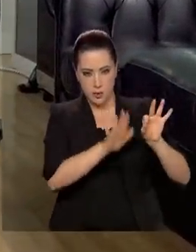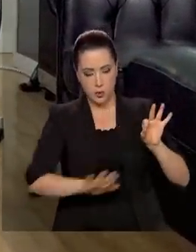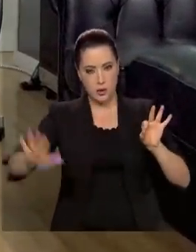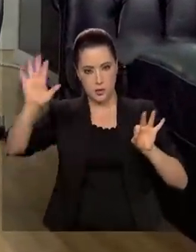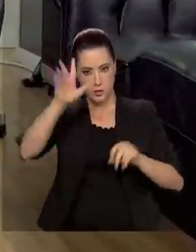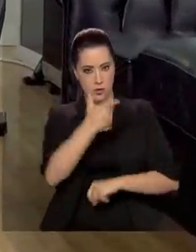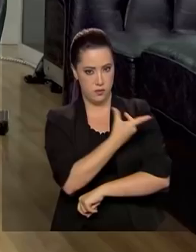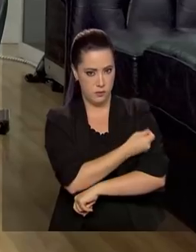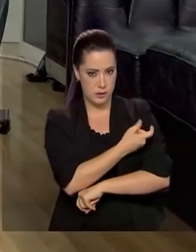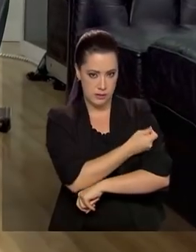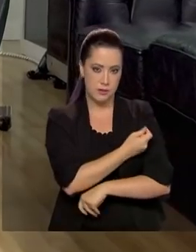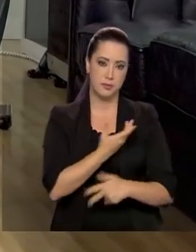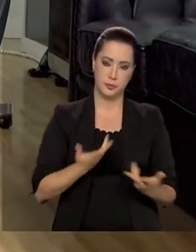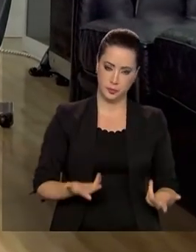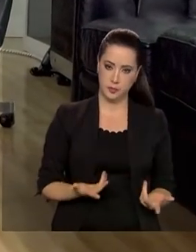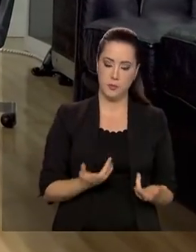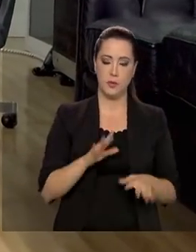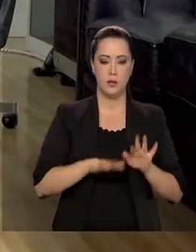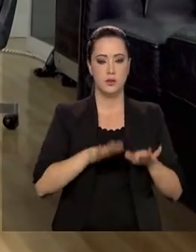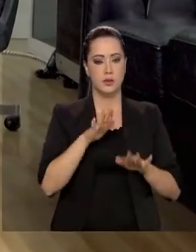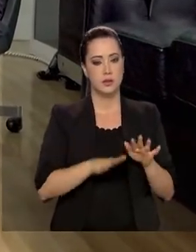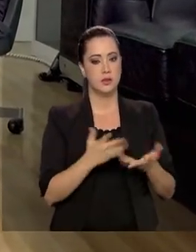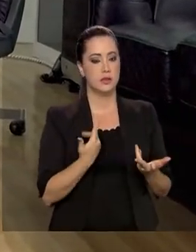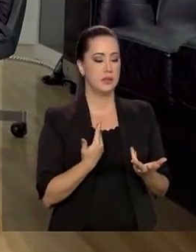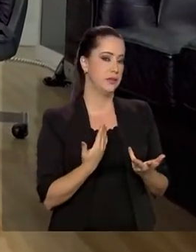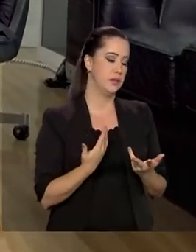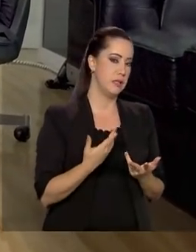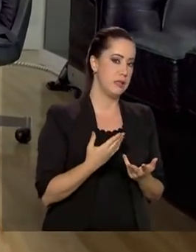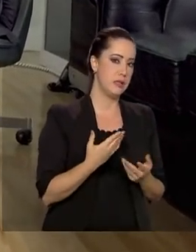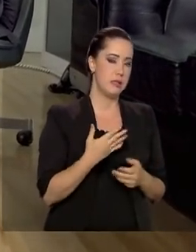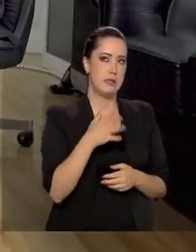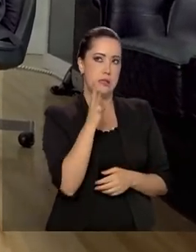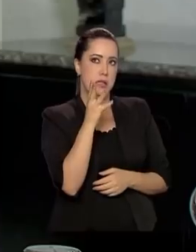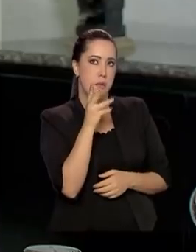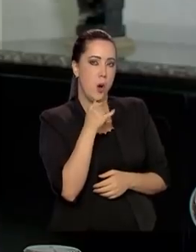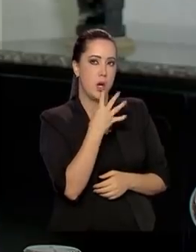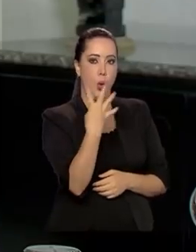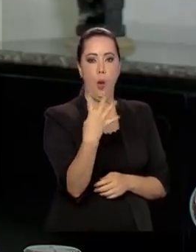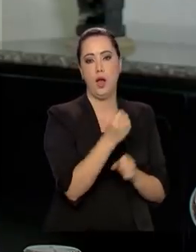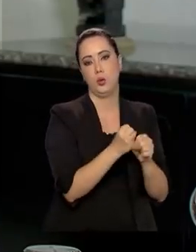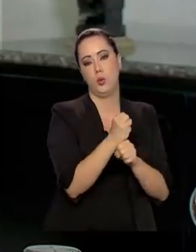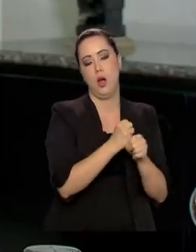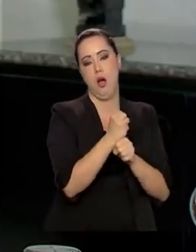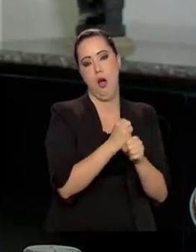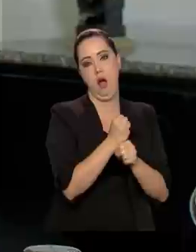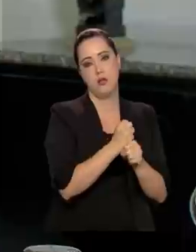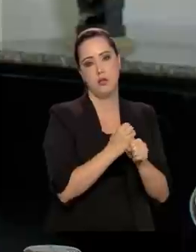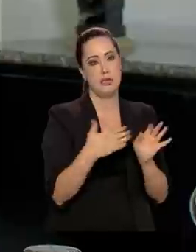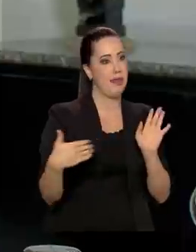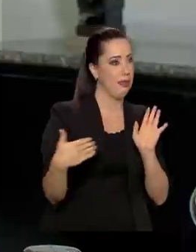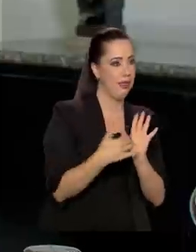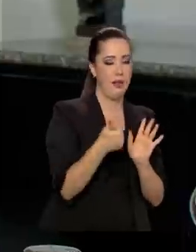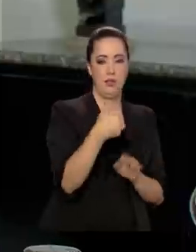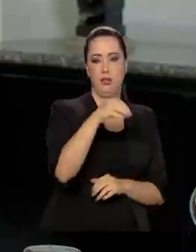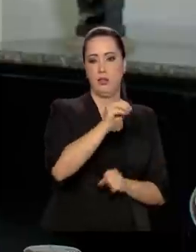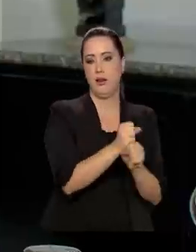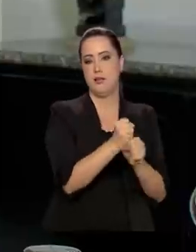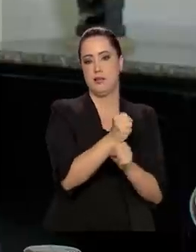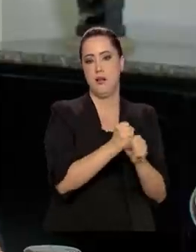Um processo de vacina normalmente dura de quatro anos em diante, chegando a dez anos.